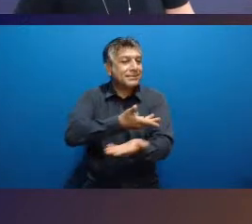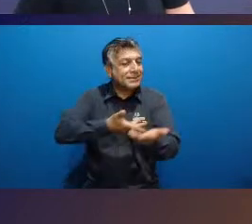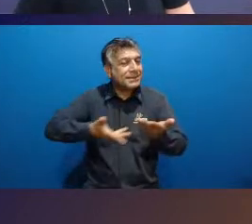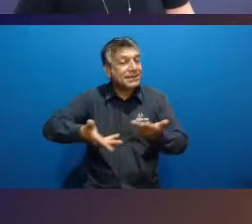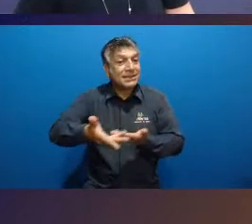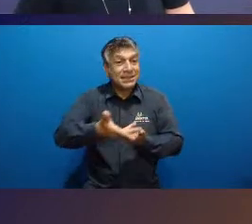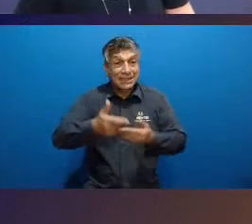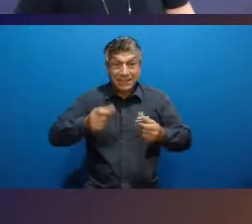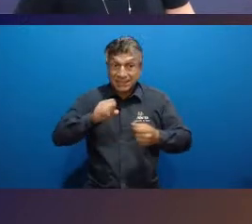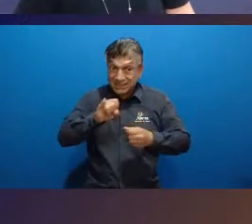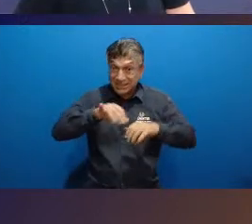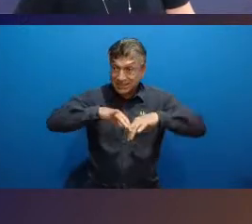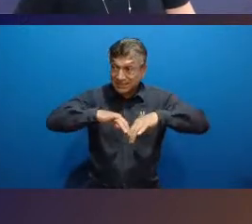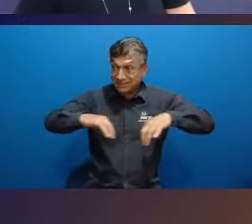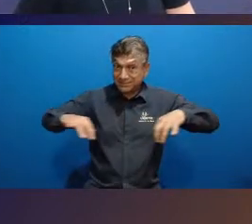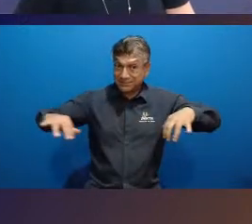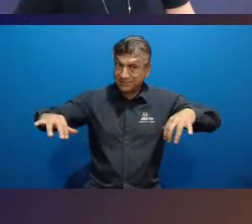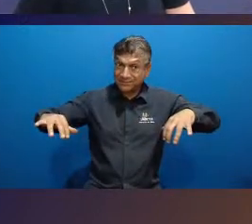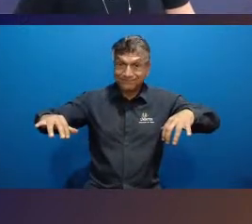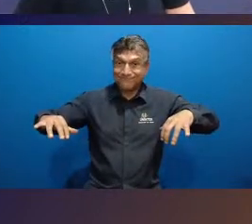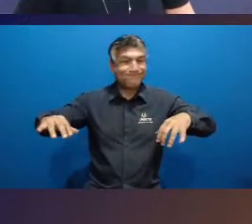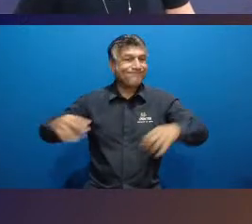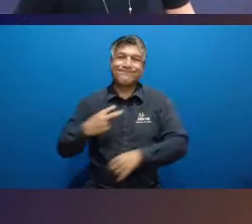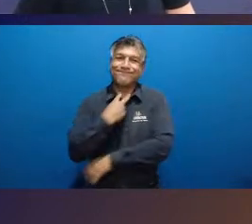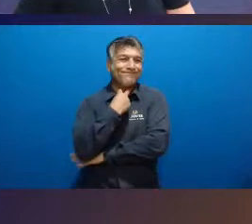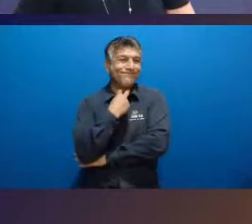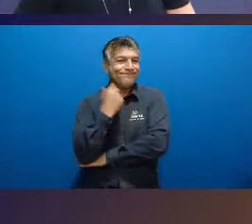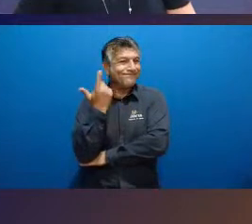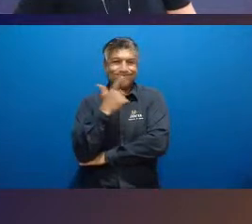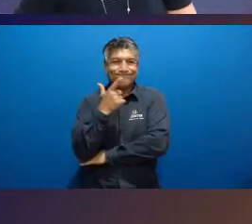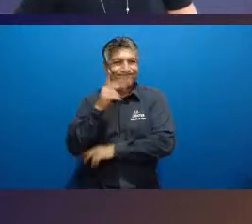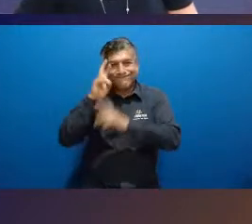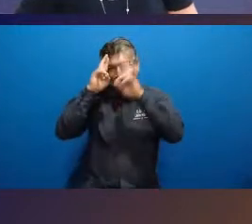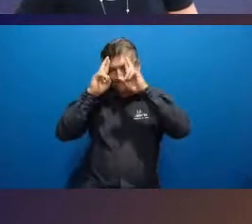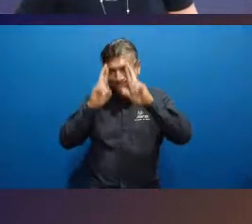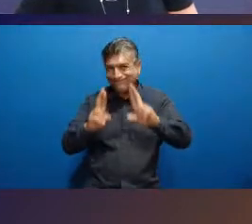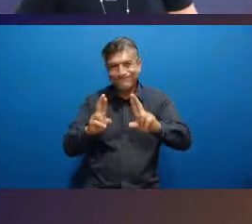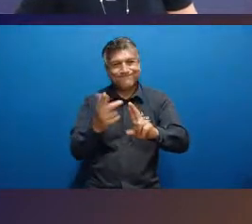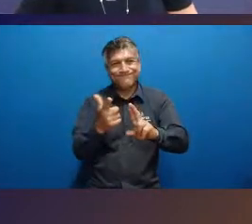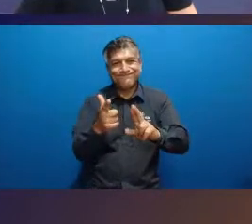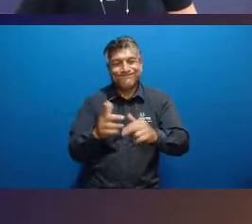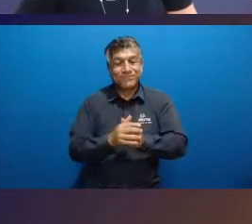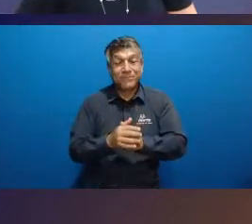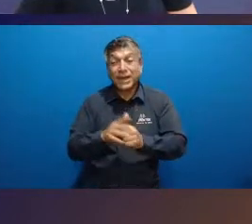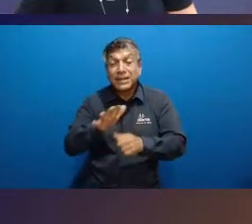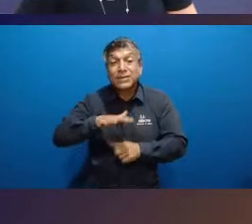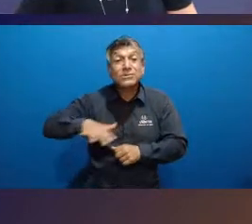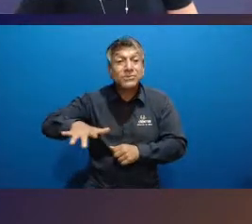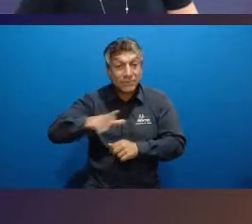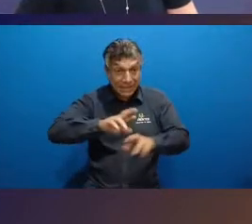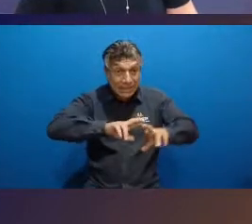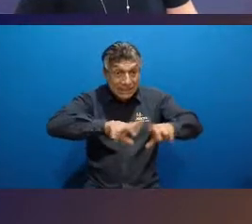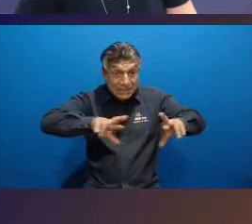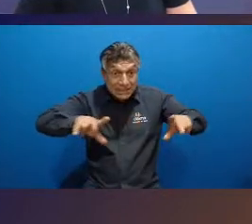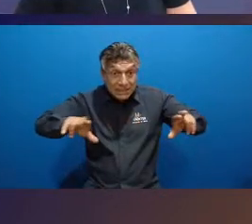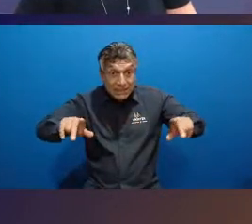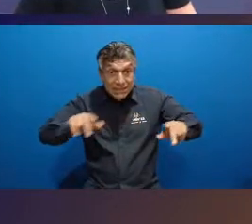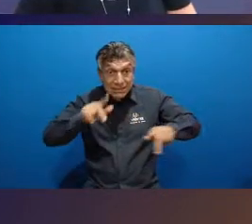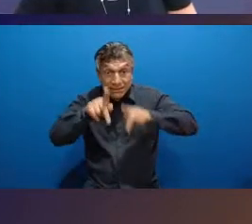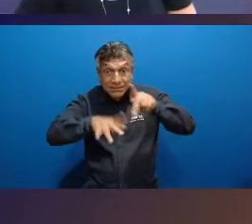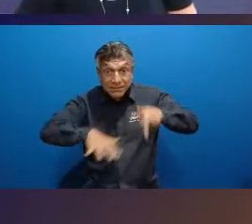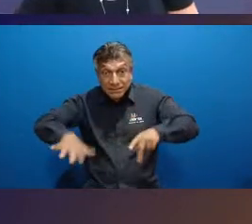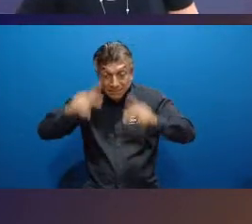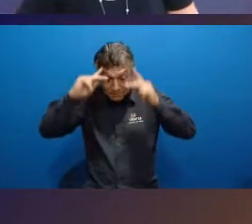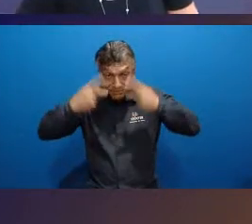a gente segregar esses corpos, a gente não vai alcançar um respeito à diversidade humana. Então, eu acho que de longe não é uma boa